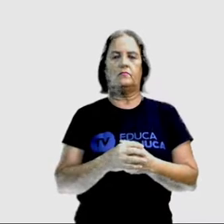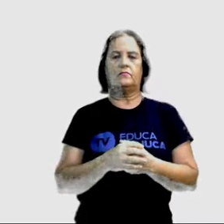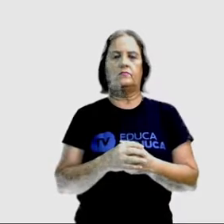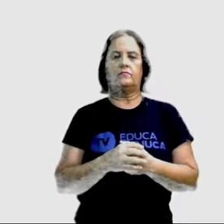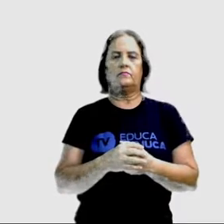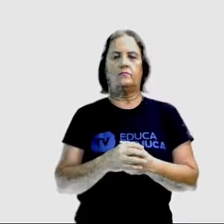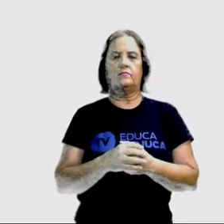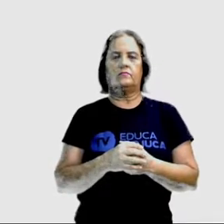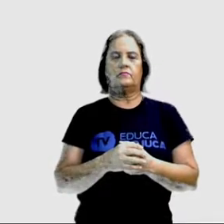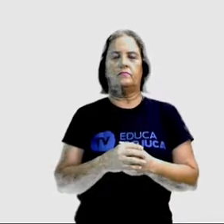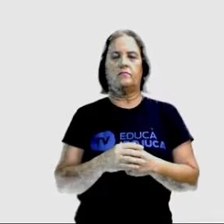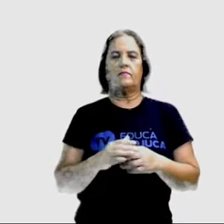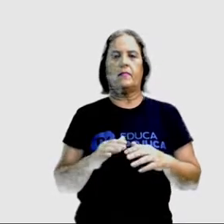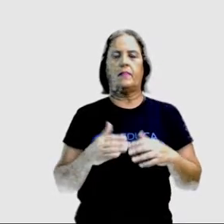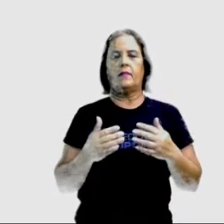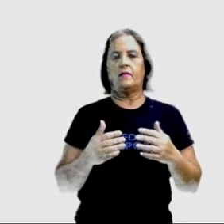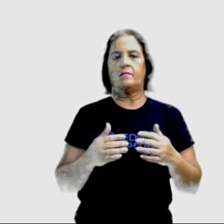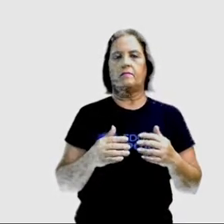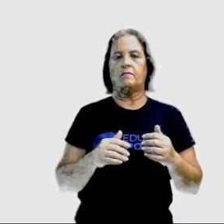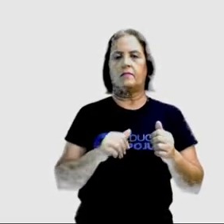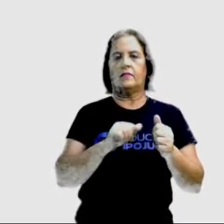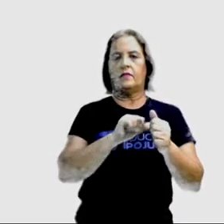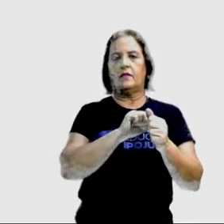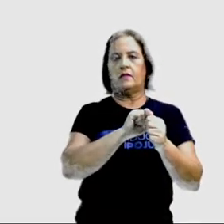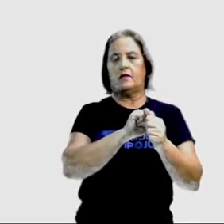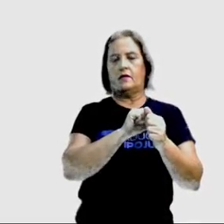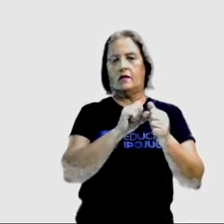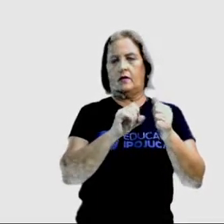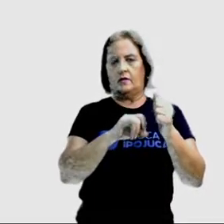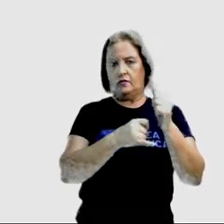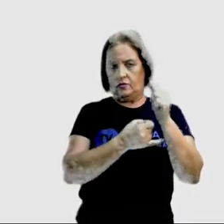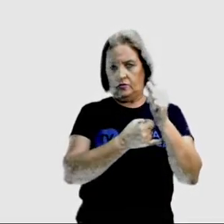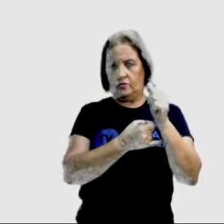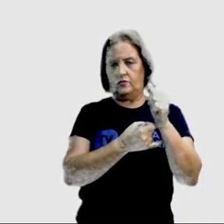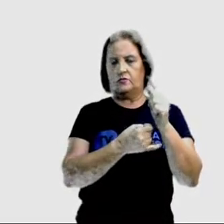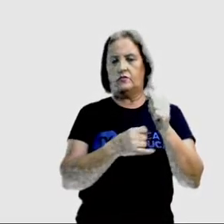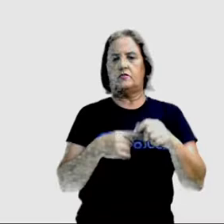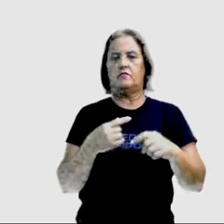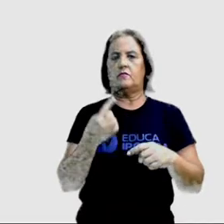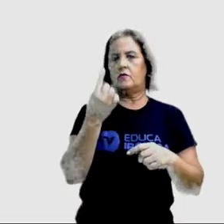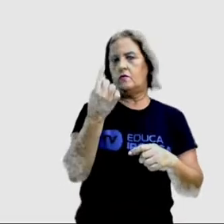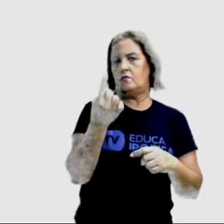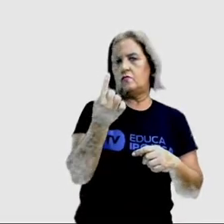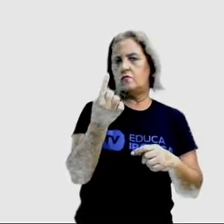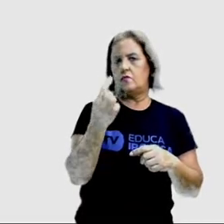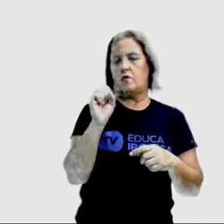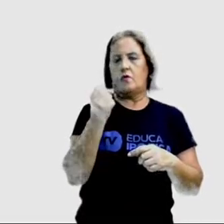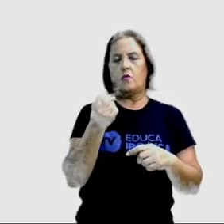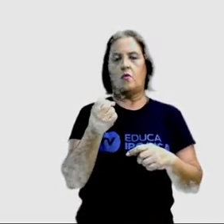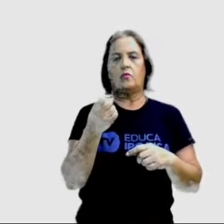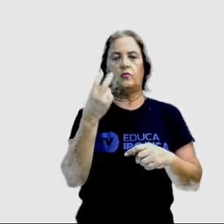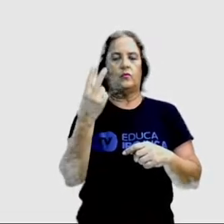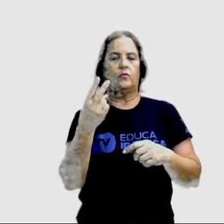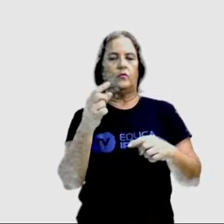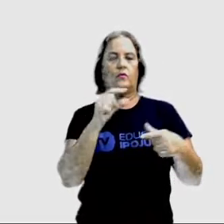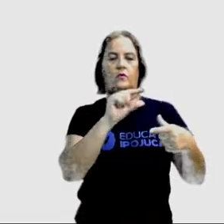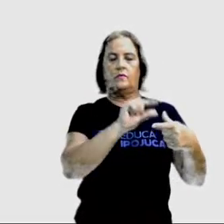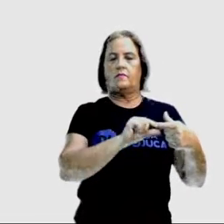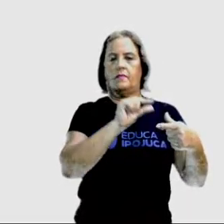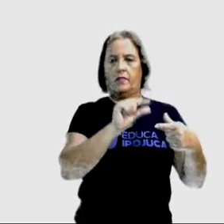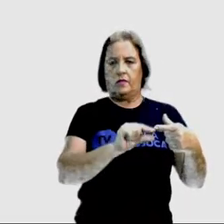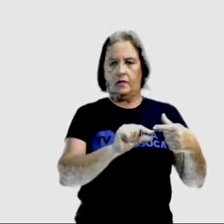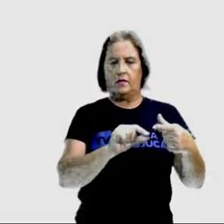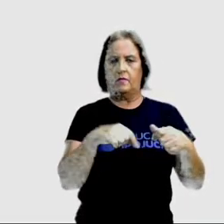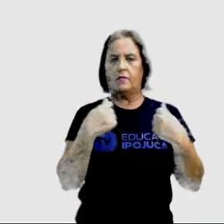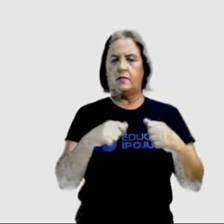Ok. Para os adjetivos com uma ou duas sílabas, nós devemos utilizar a seguinte estrutura. Presta atenção